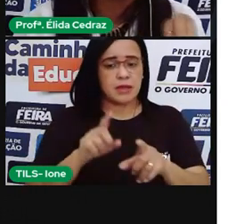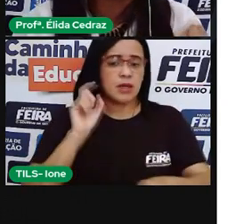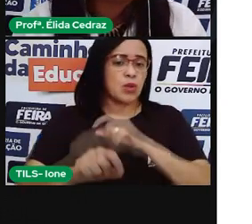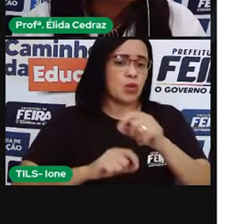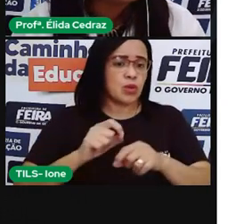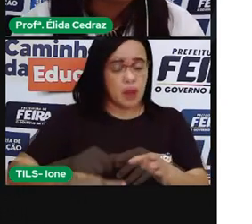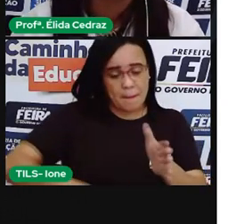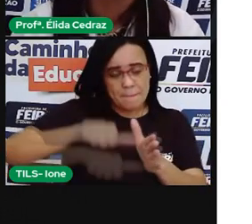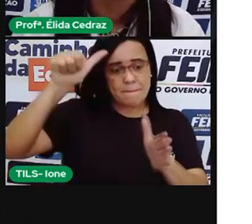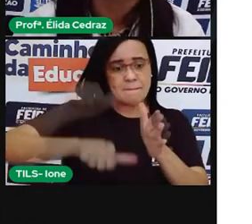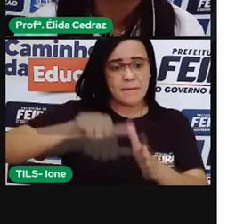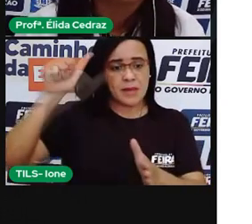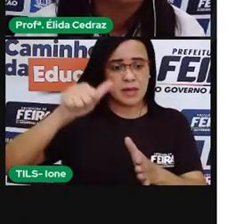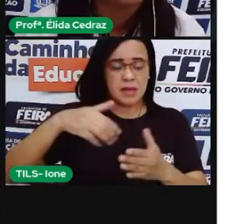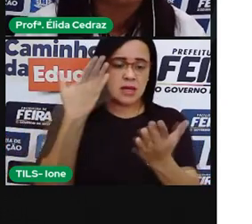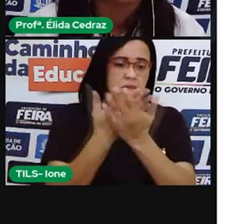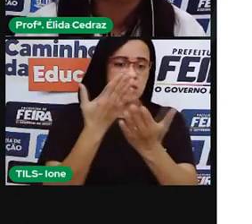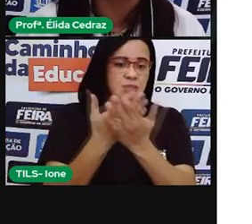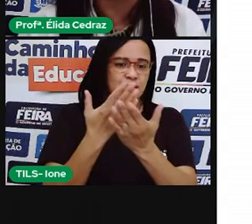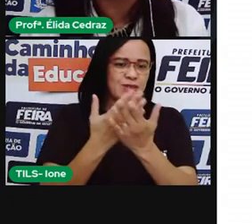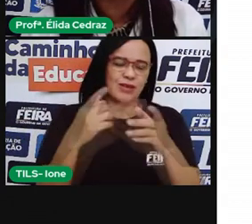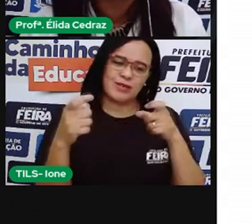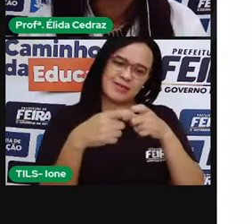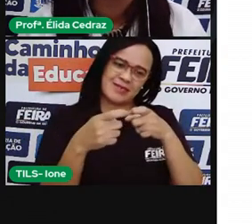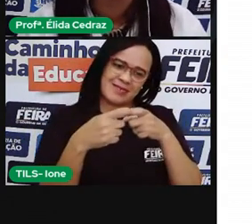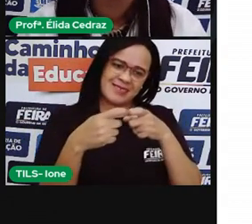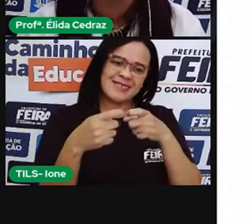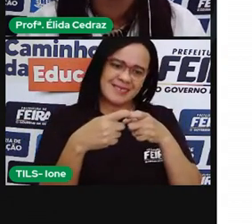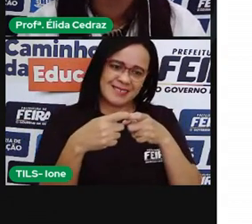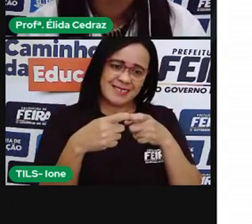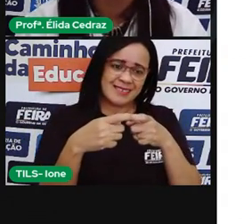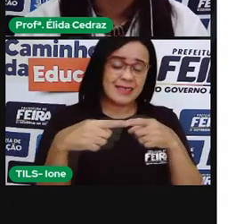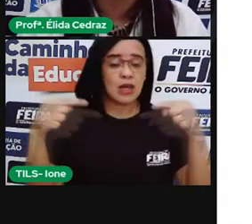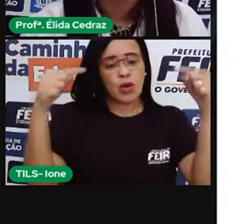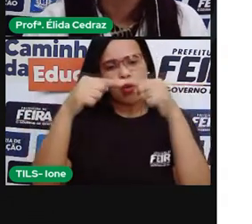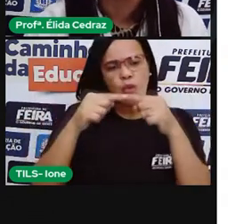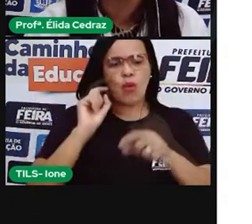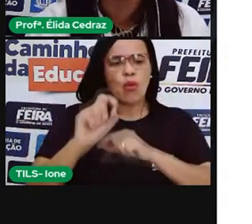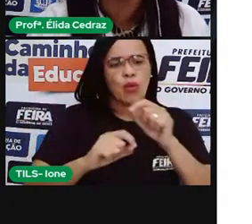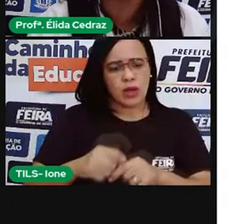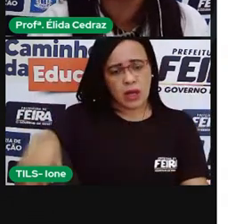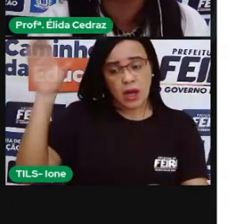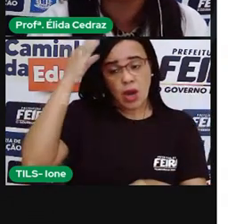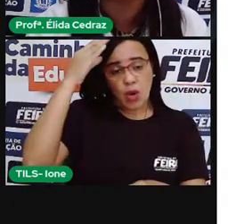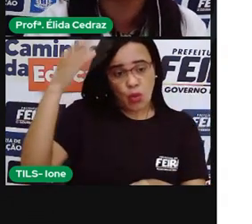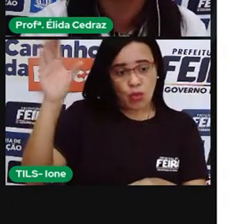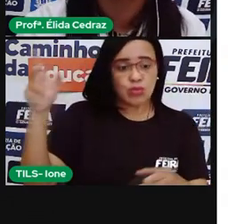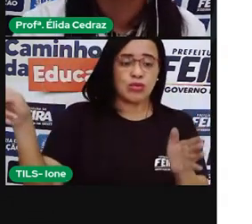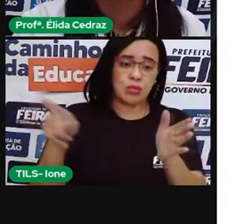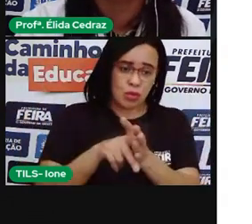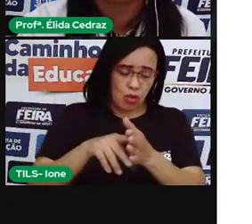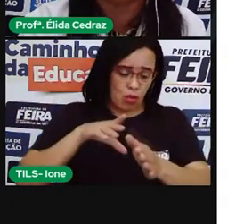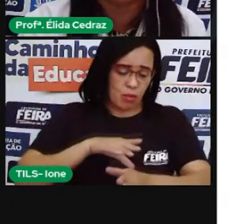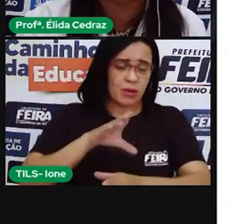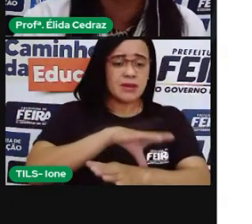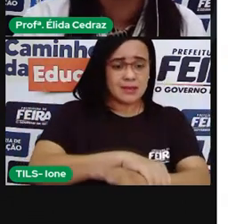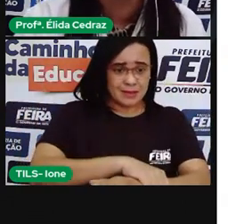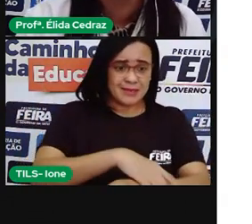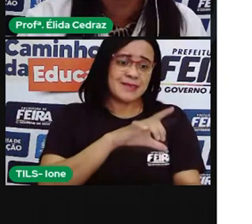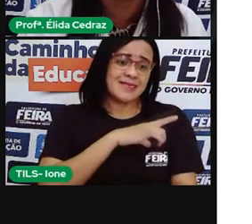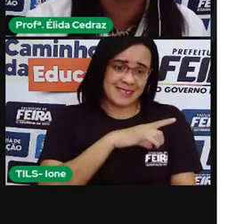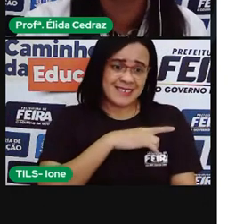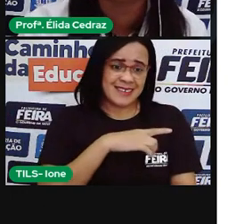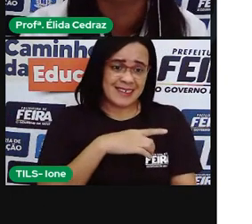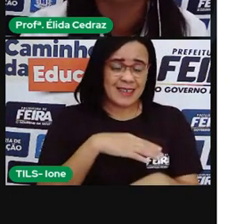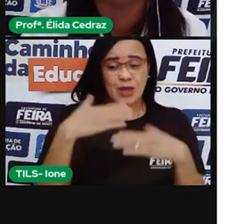cultura europeia e até hoje nós continuamos guardando,